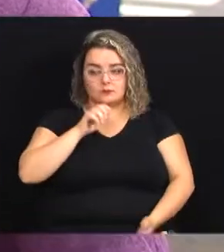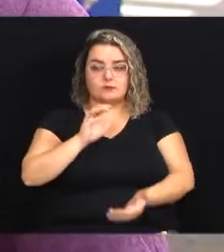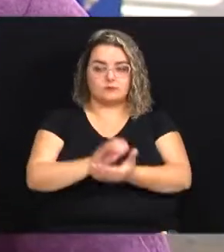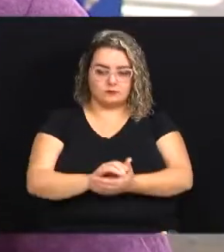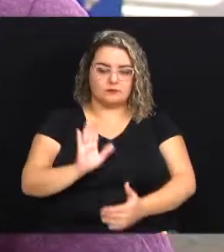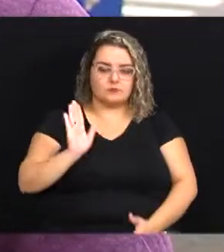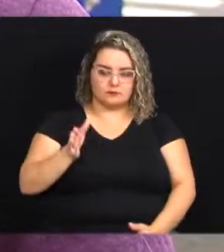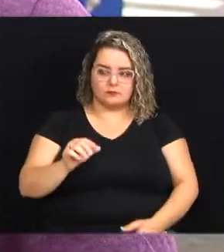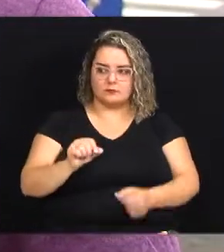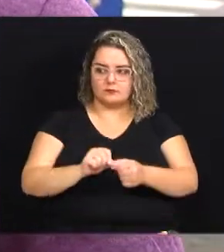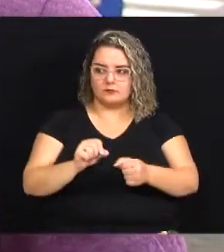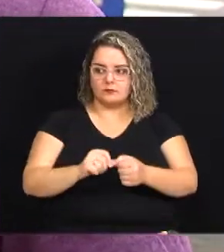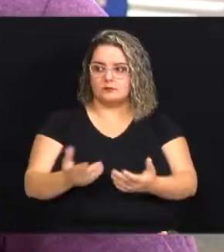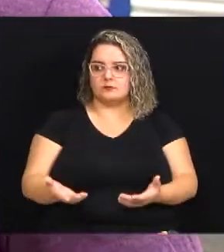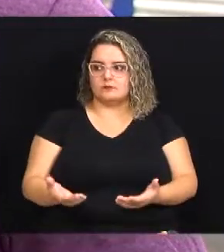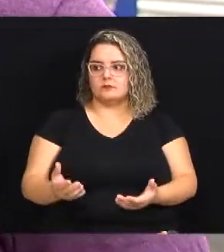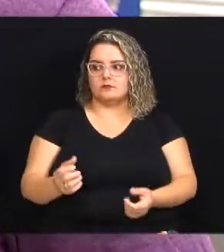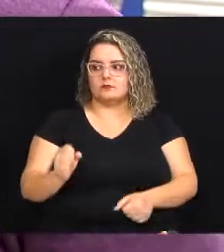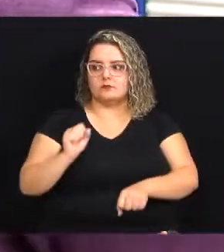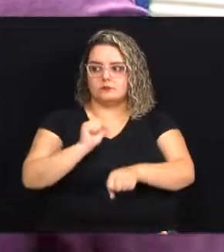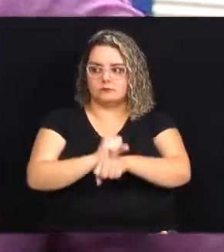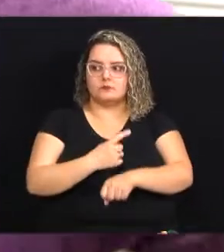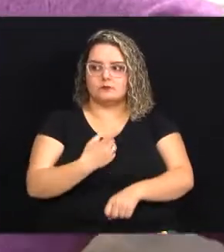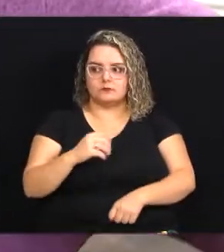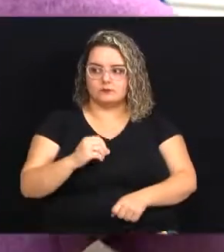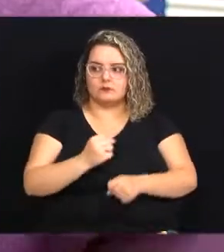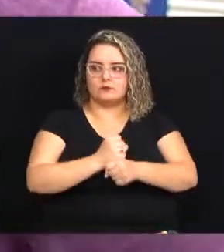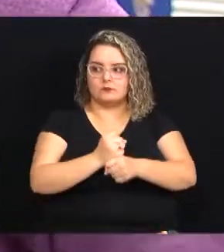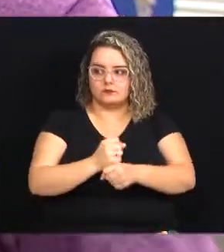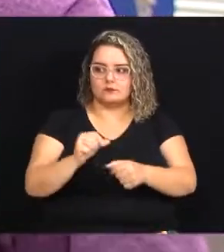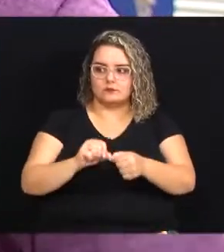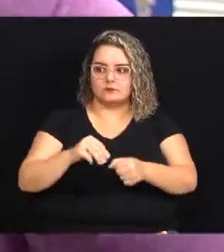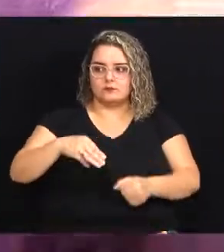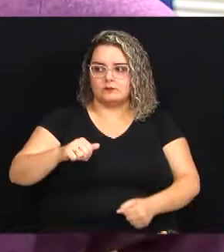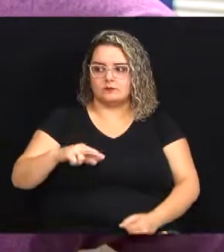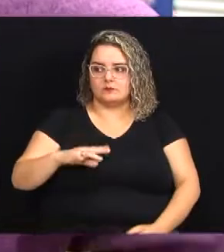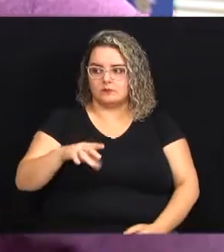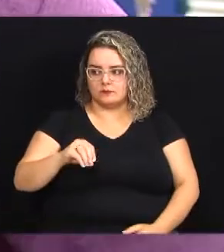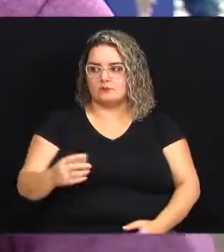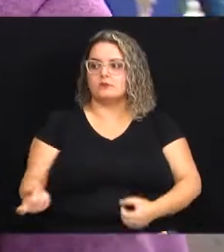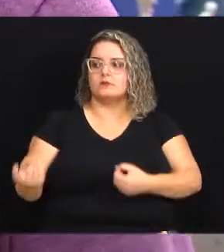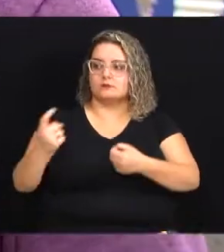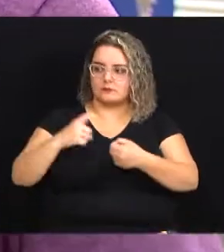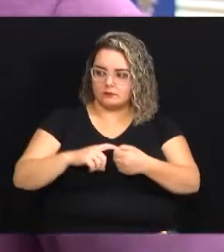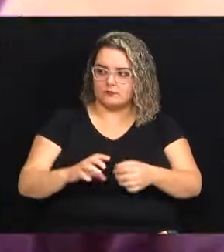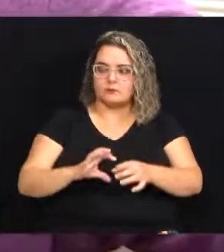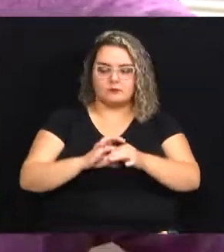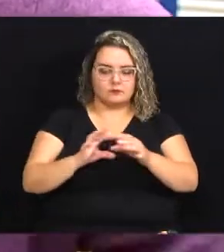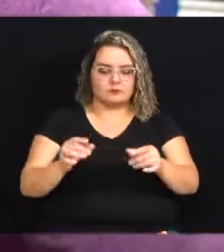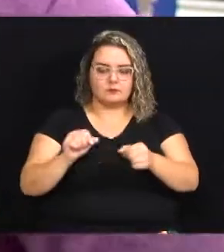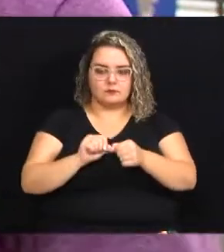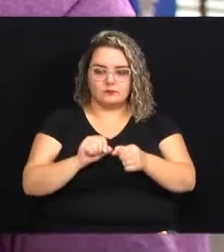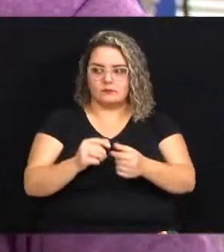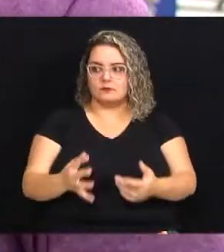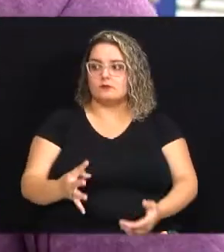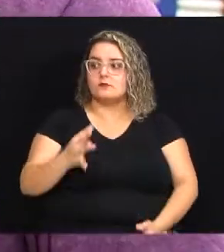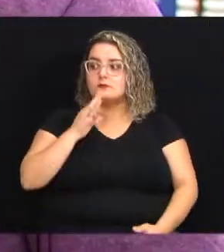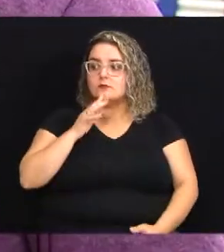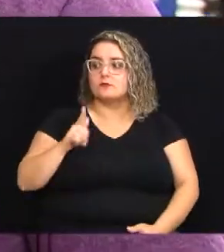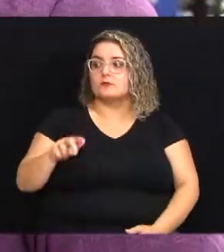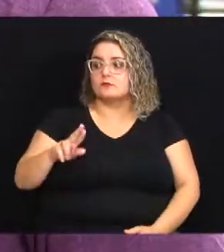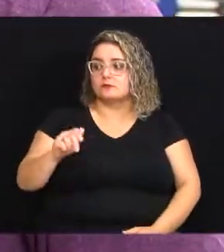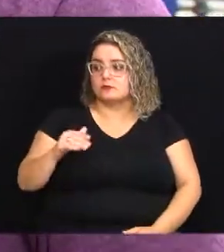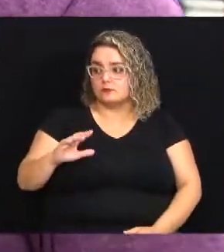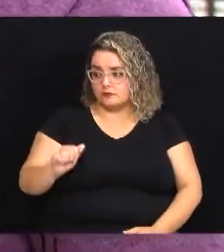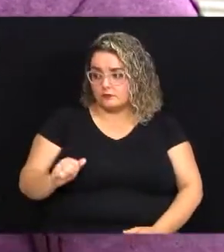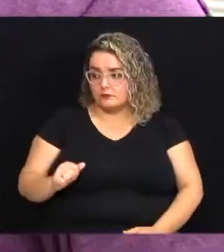fazia acho que um tempo parado uns 10 anos fazia mesmo com o Marcão aqui ela voltou procurar o Marcão e o Marcão deixou fazer aí eu conheci